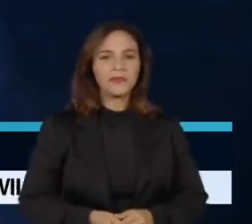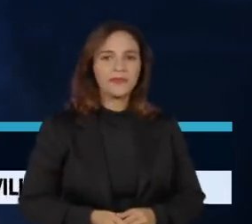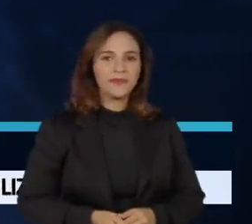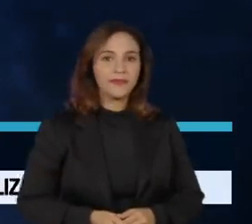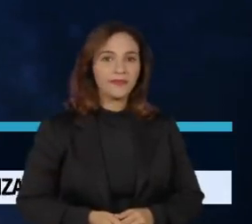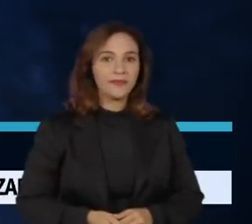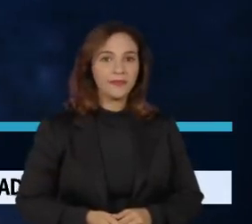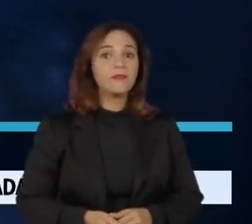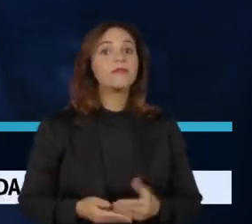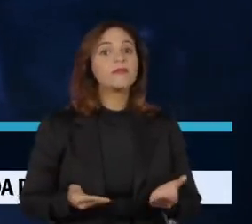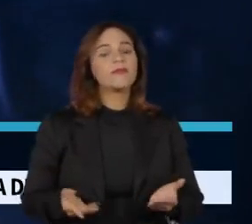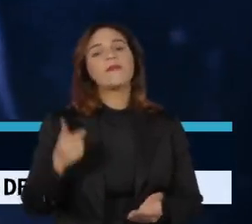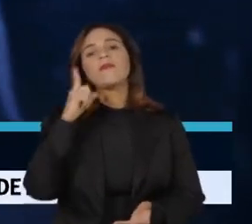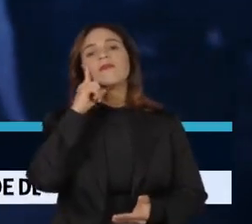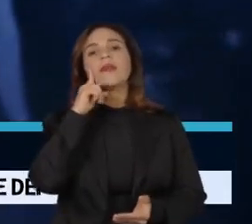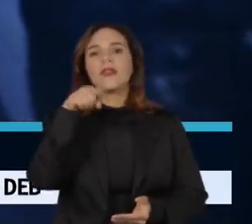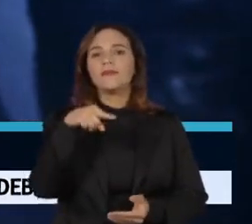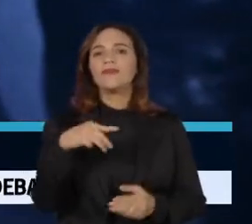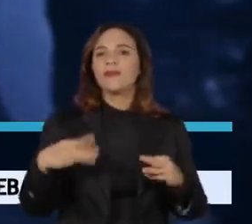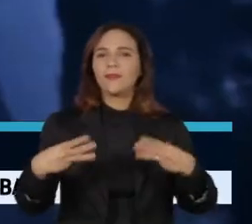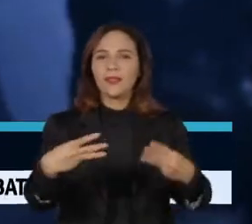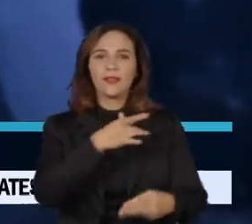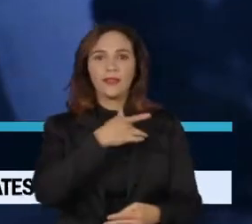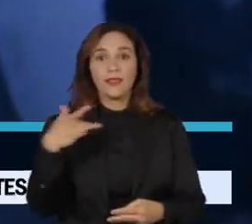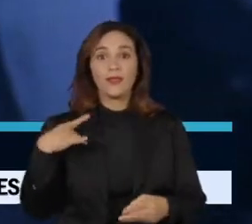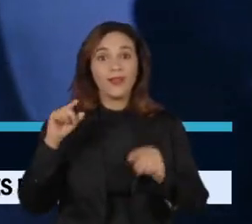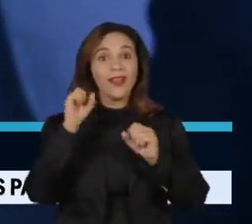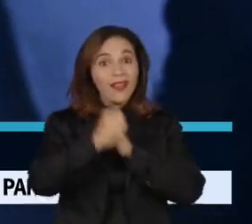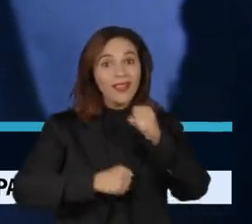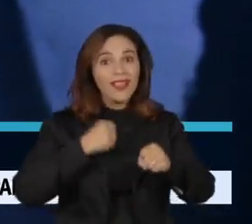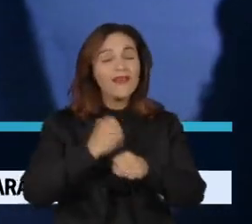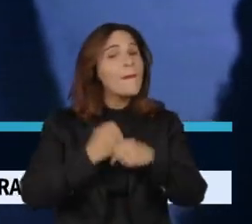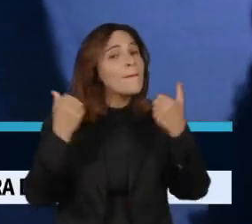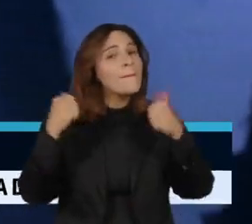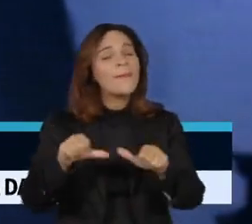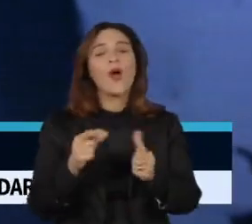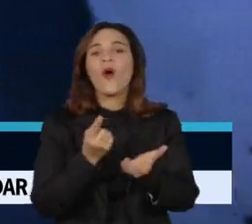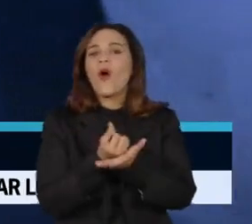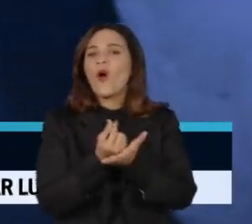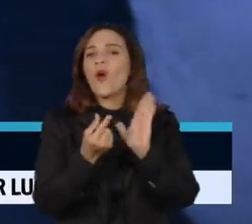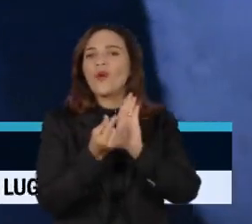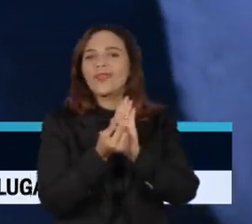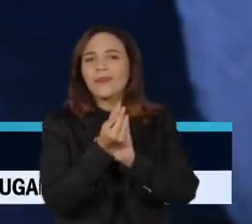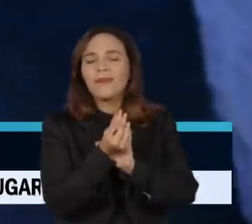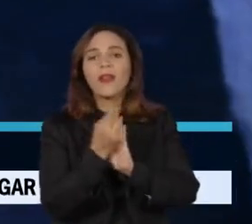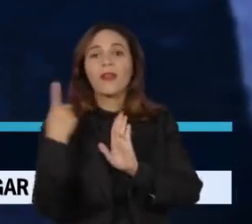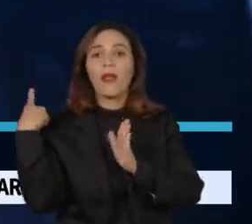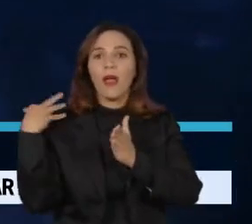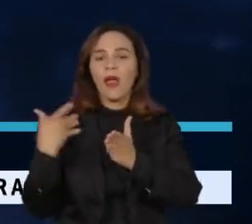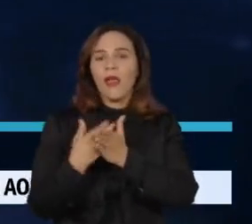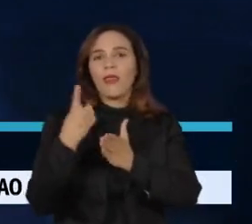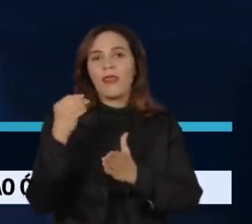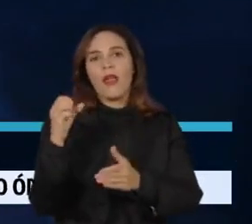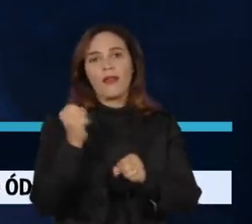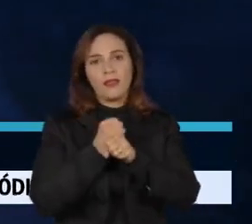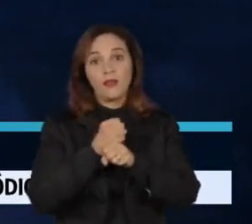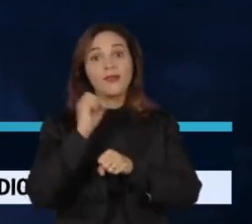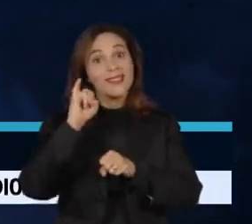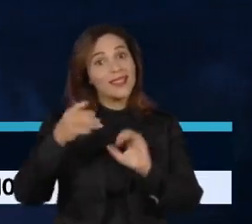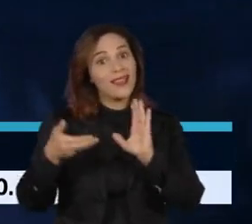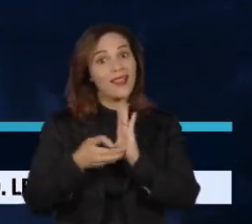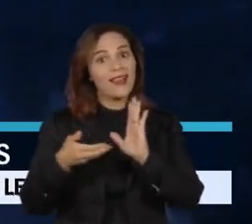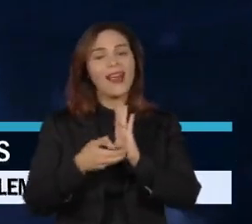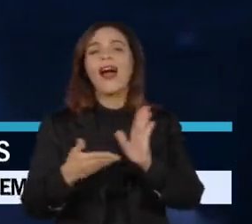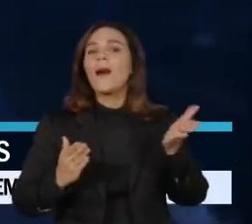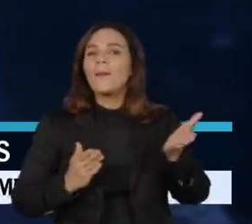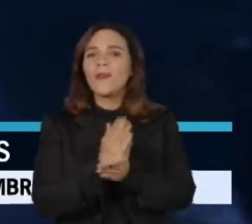O Ministério da Saúde terá no ano que vem o pior orçamento dos últimos 10 anos. Isso se o Congresso Nacional aprovar como está o